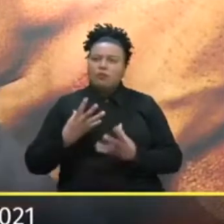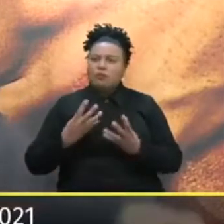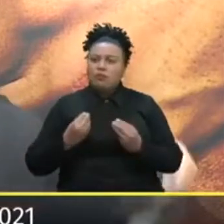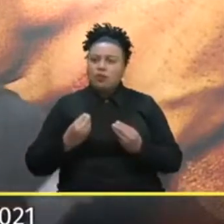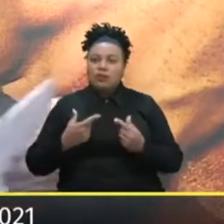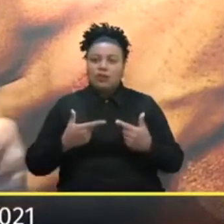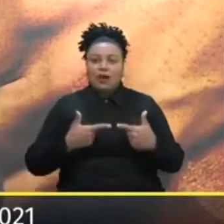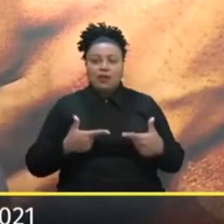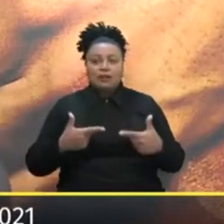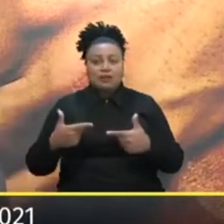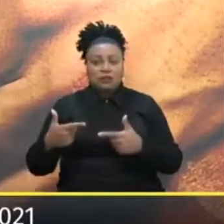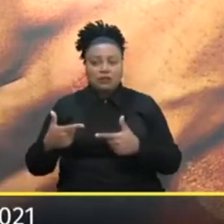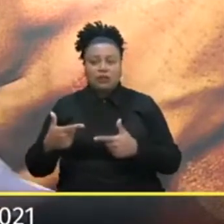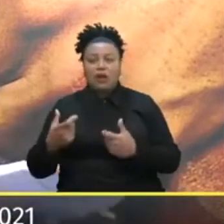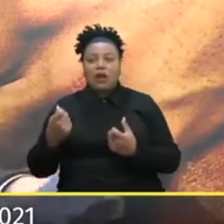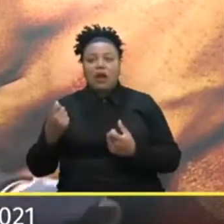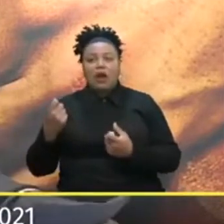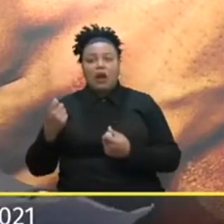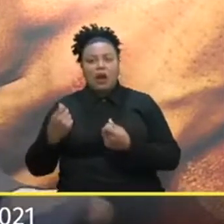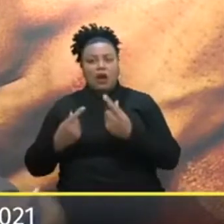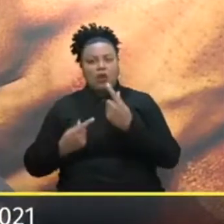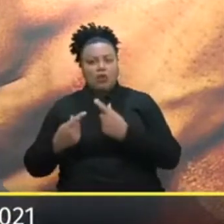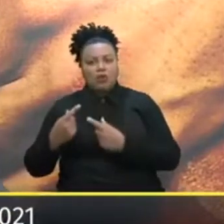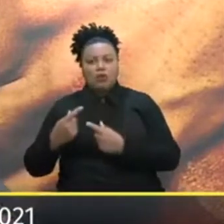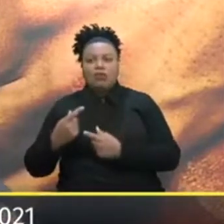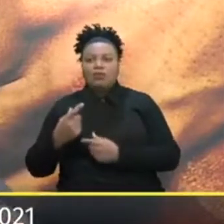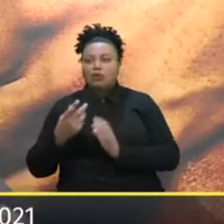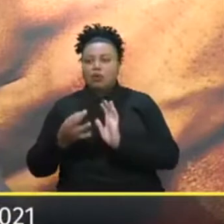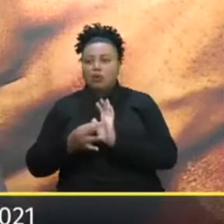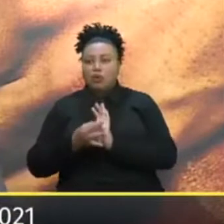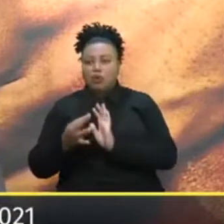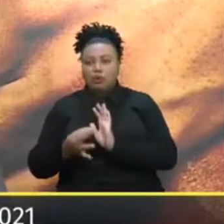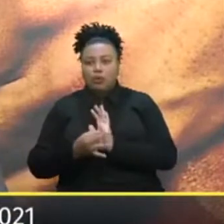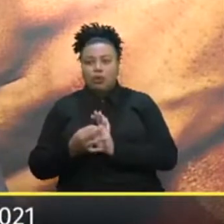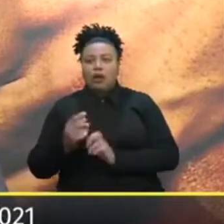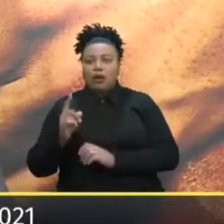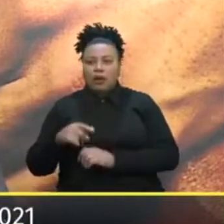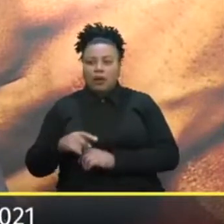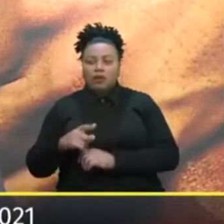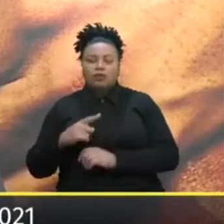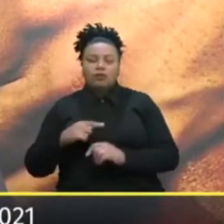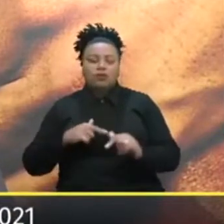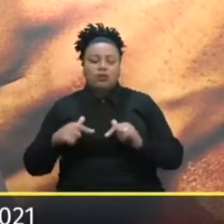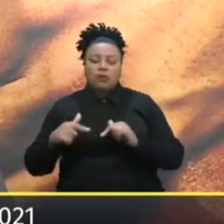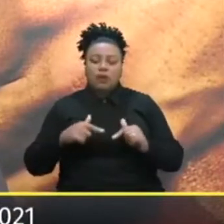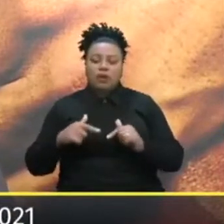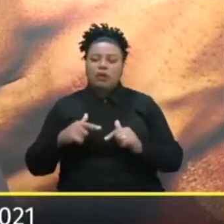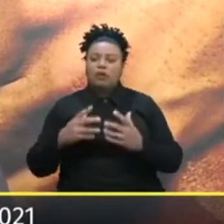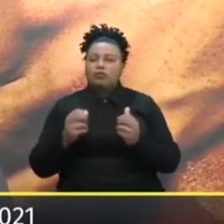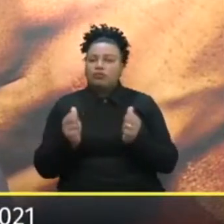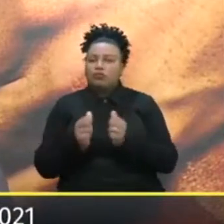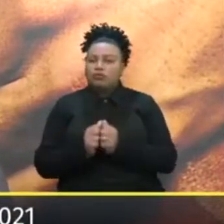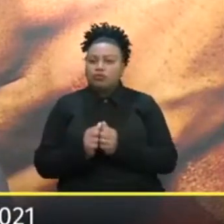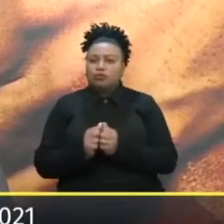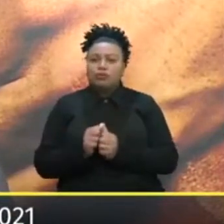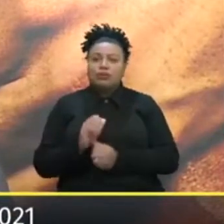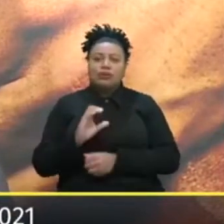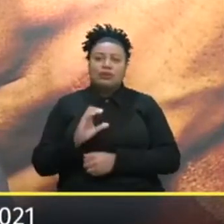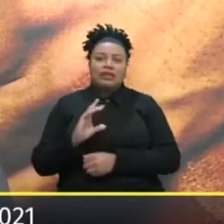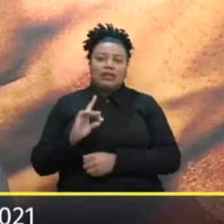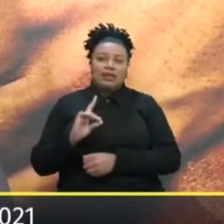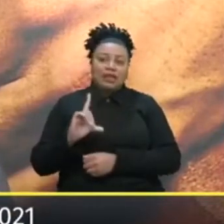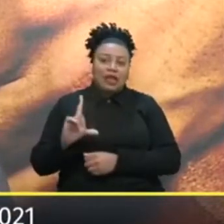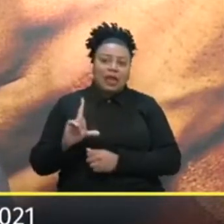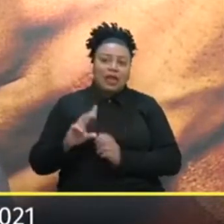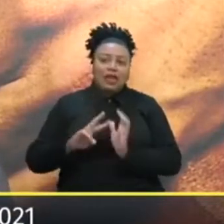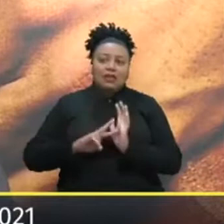ações Ou até Algumas Que o Iri já comentou Aqui Que realmente A gente trabalhou Muito junto CDL Sindiloja